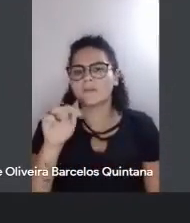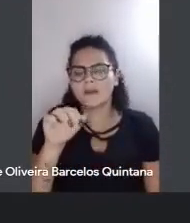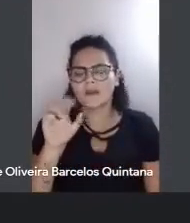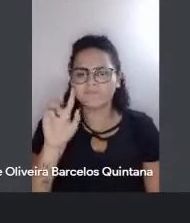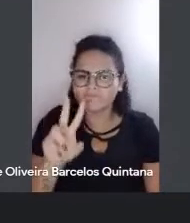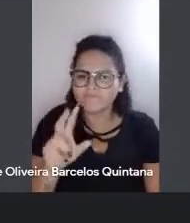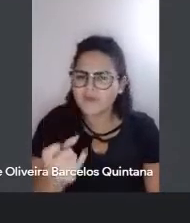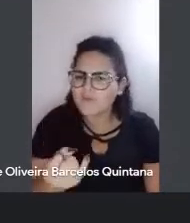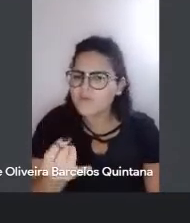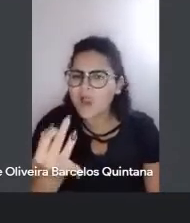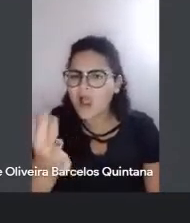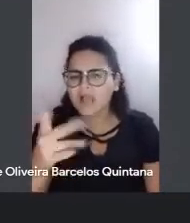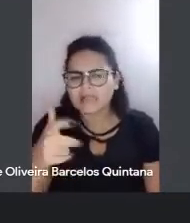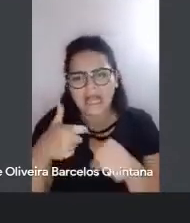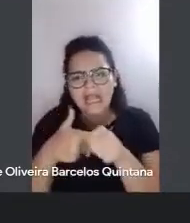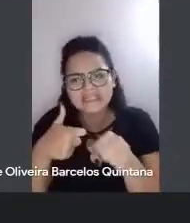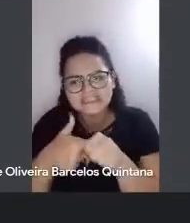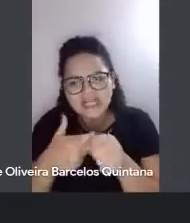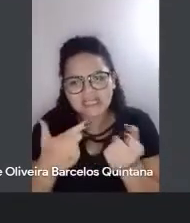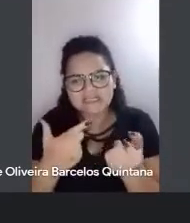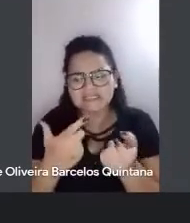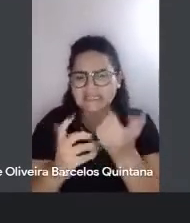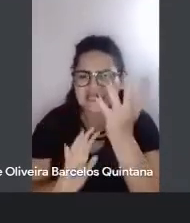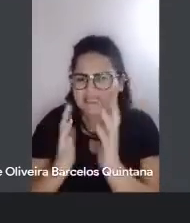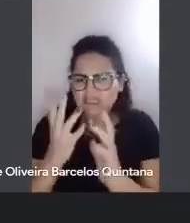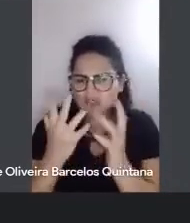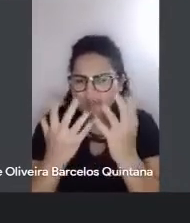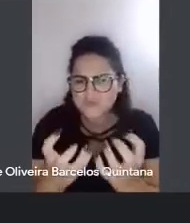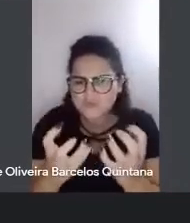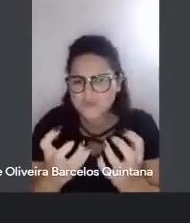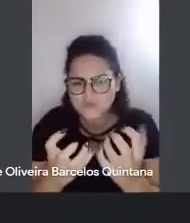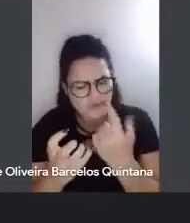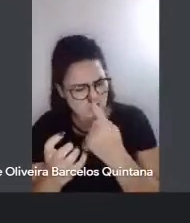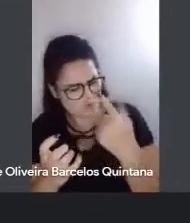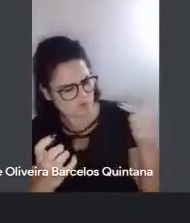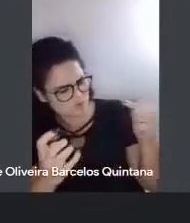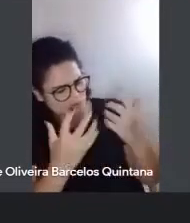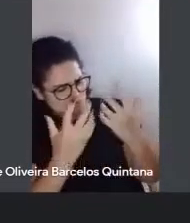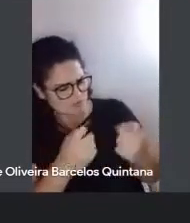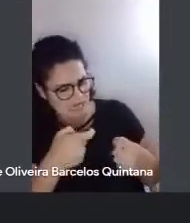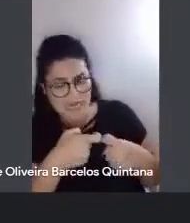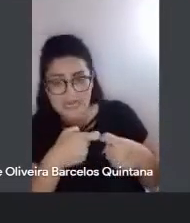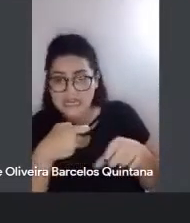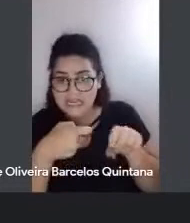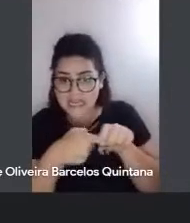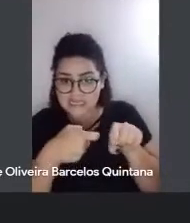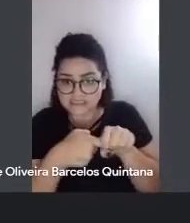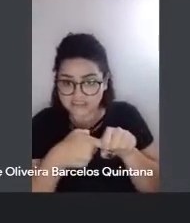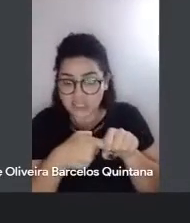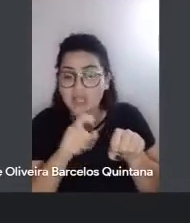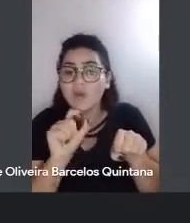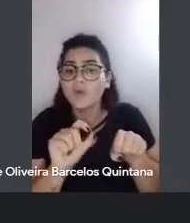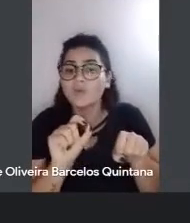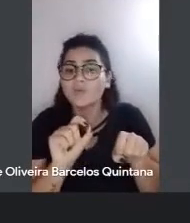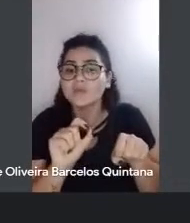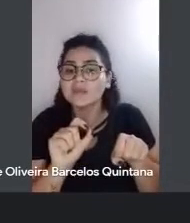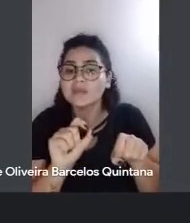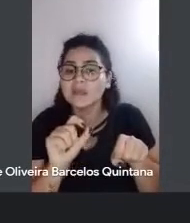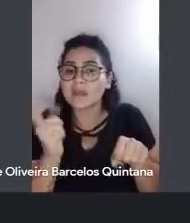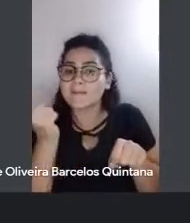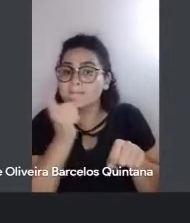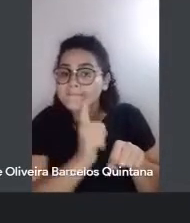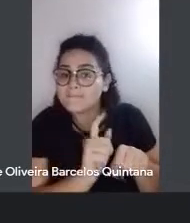castanheira aqui e tudo queimado, outra castanheira ali, por quê? Porque a castanheira, para frutificar, ela